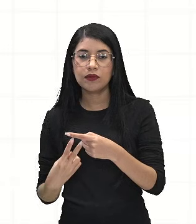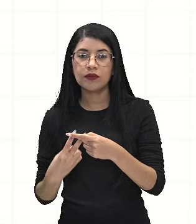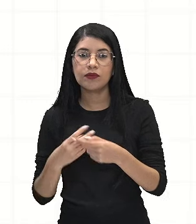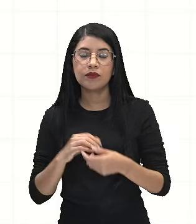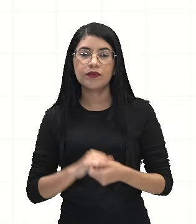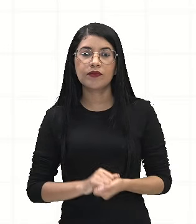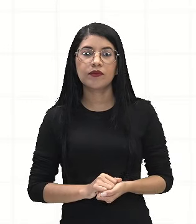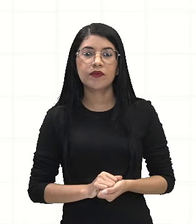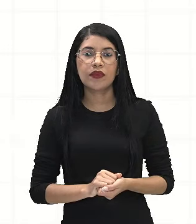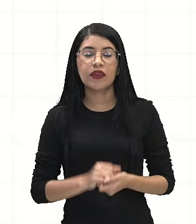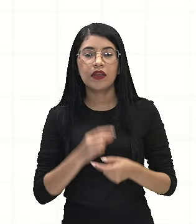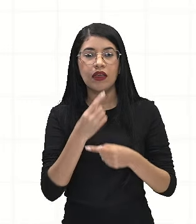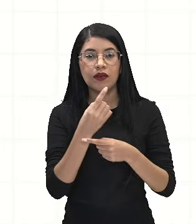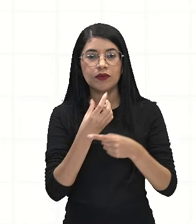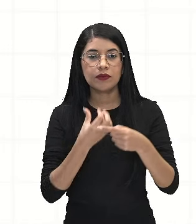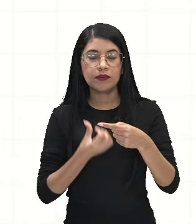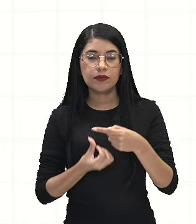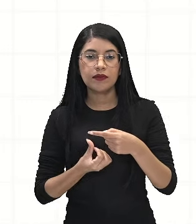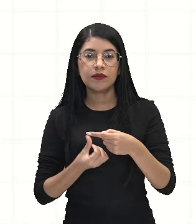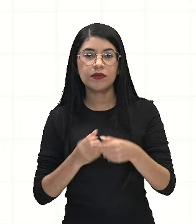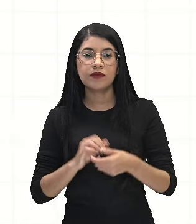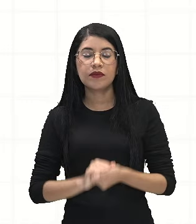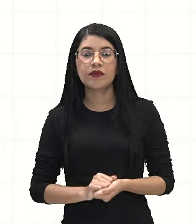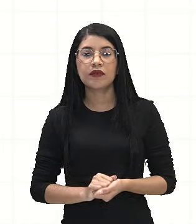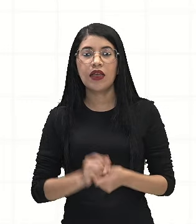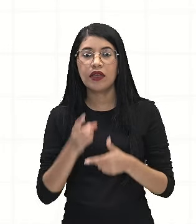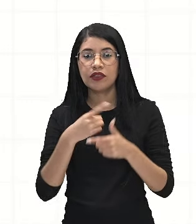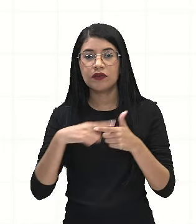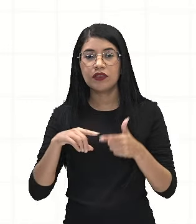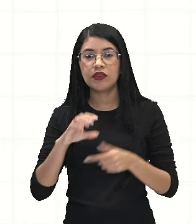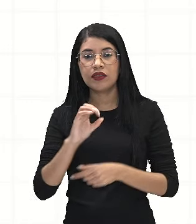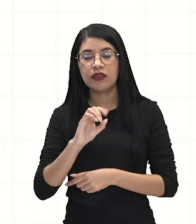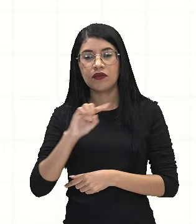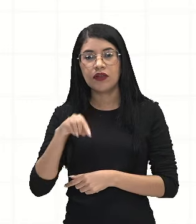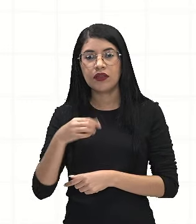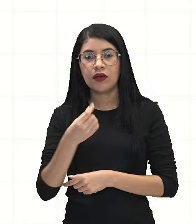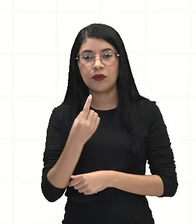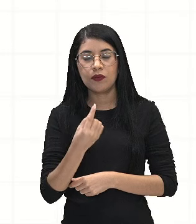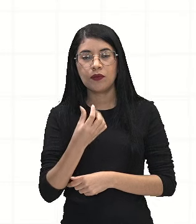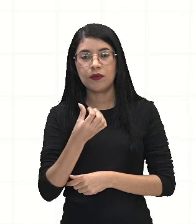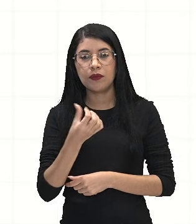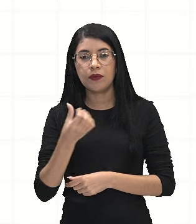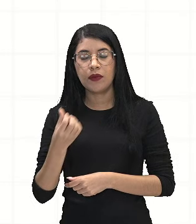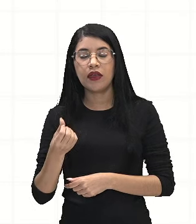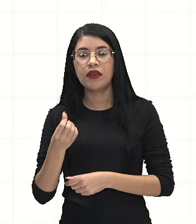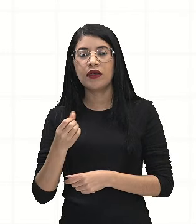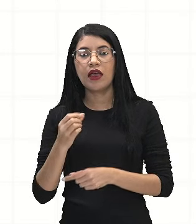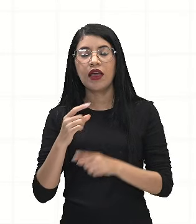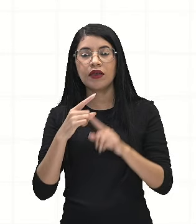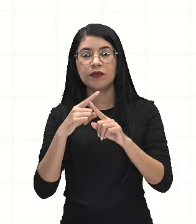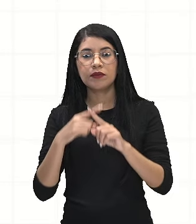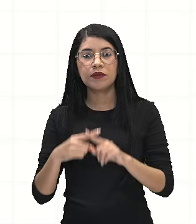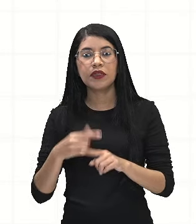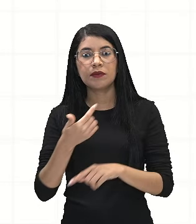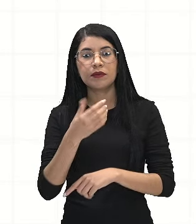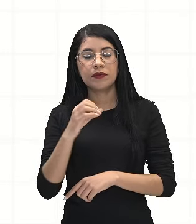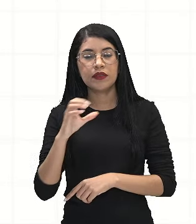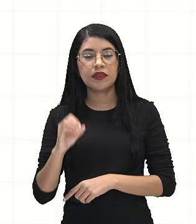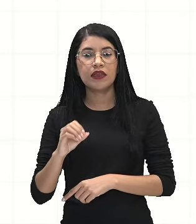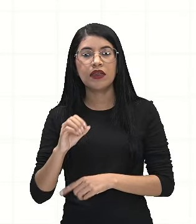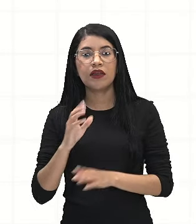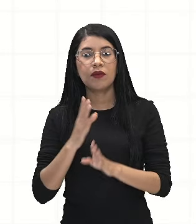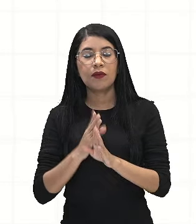sobre 2 vai ficar 1 sobre 6. E aí, deu esse resultado. Multiplicando por 100, eu tenho 17